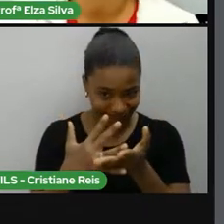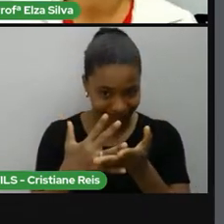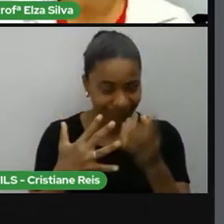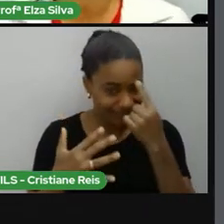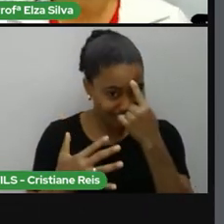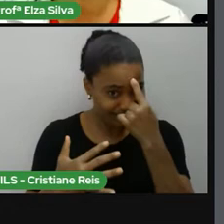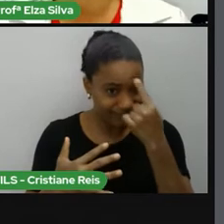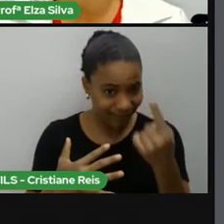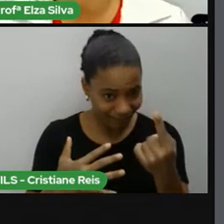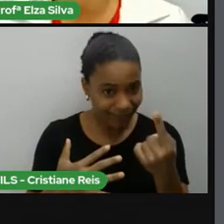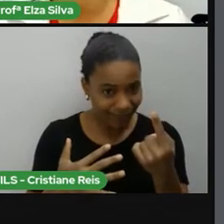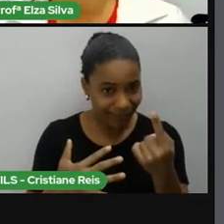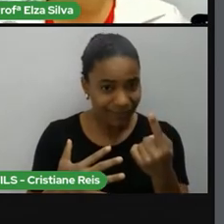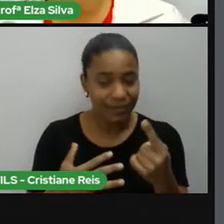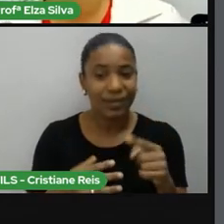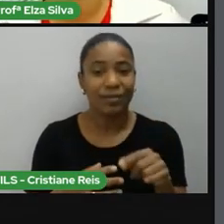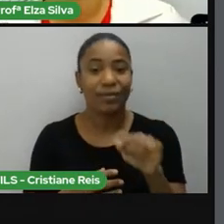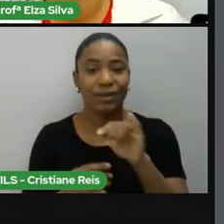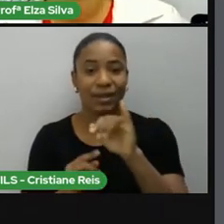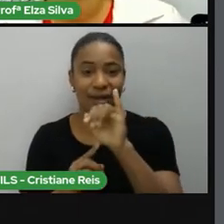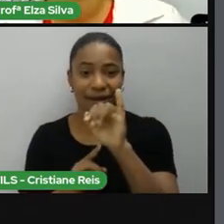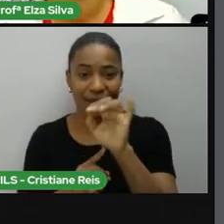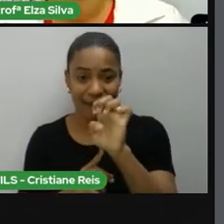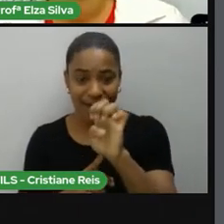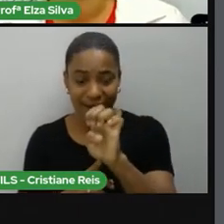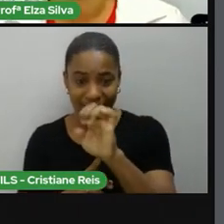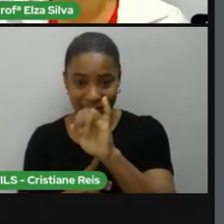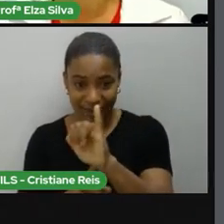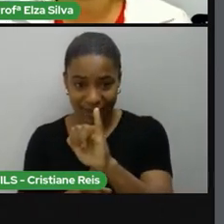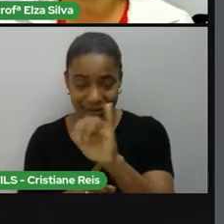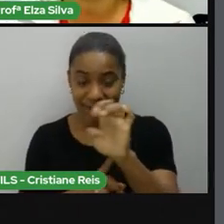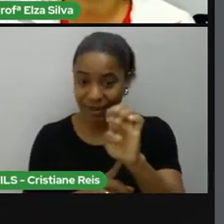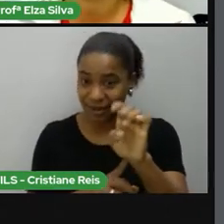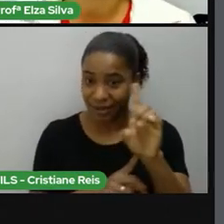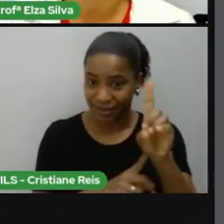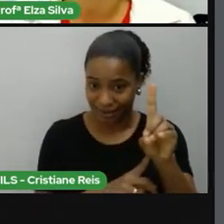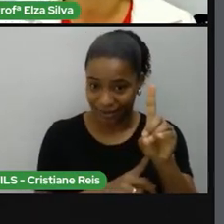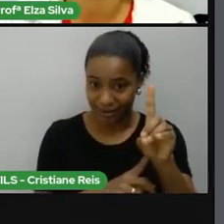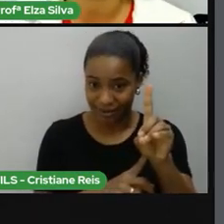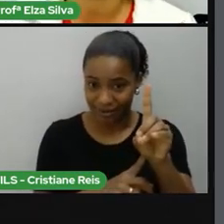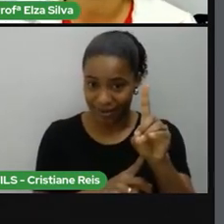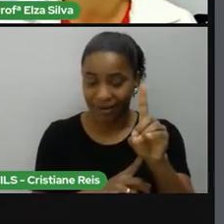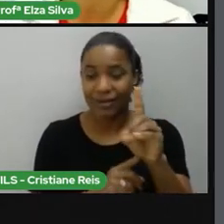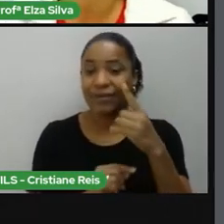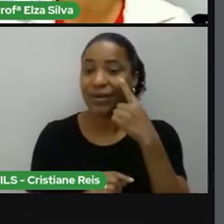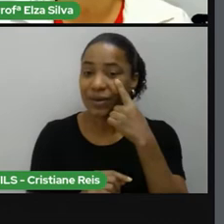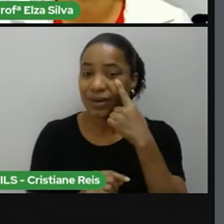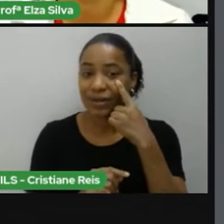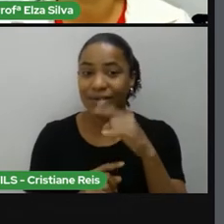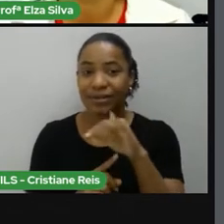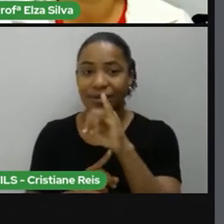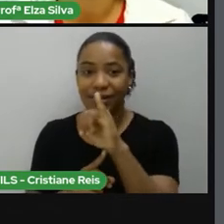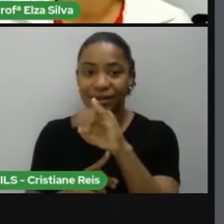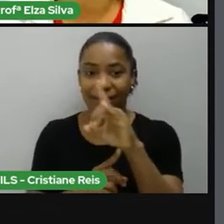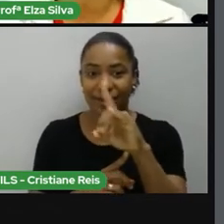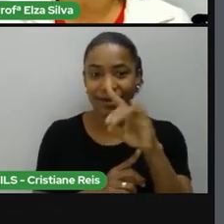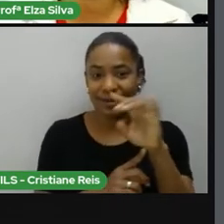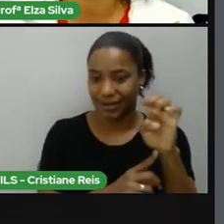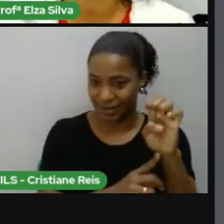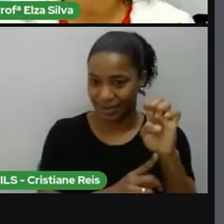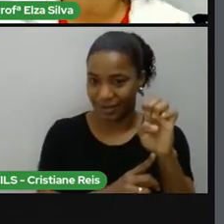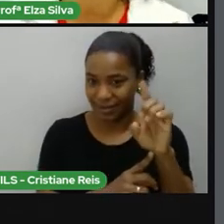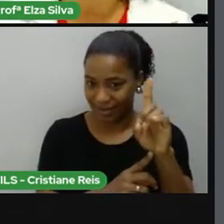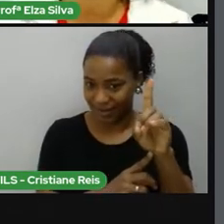I e acrescenta E de. Desta forma, study, fica studied. To